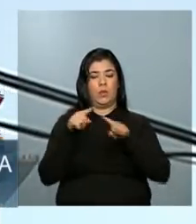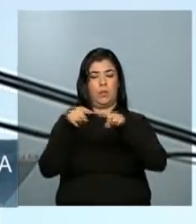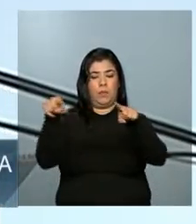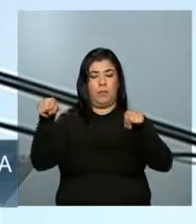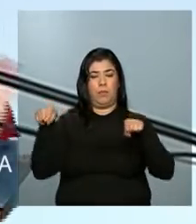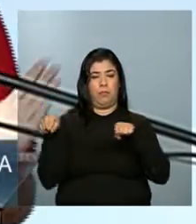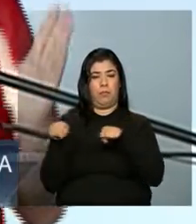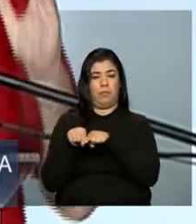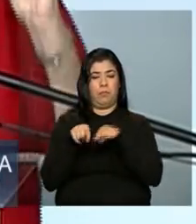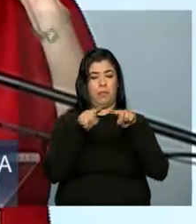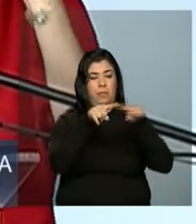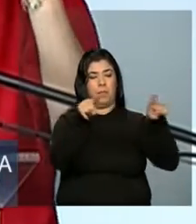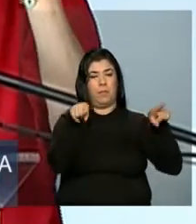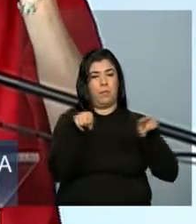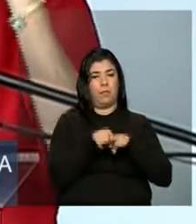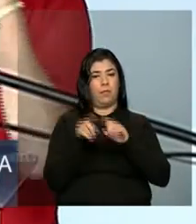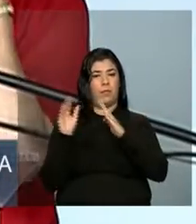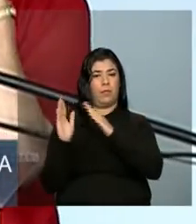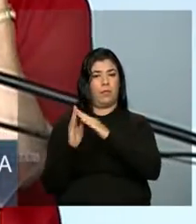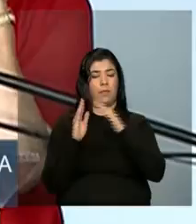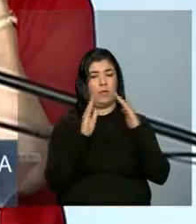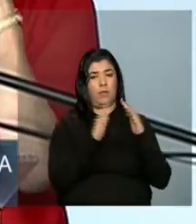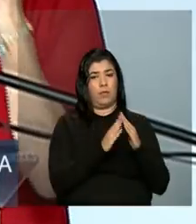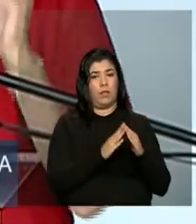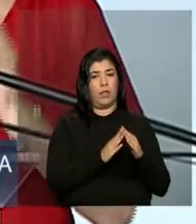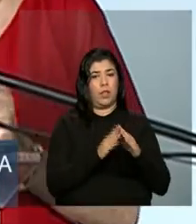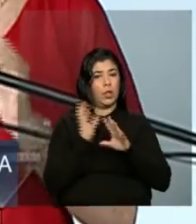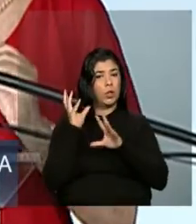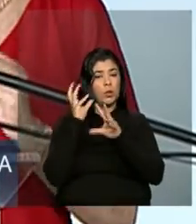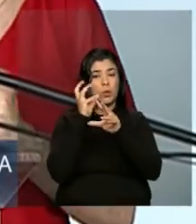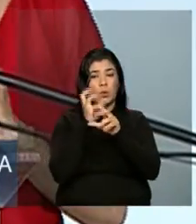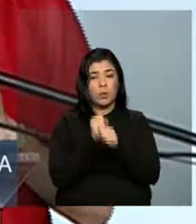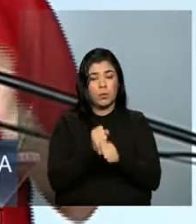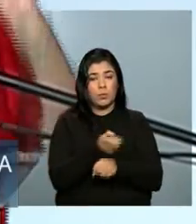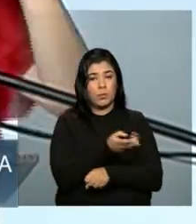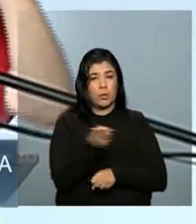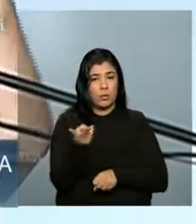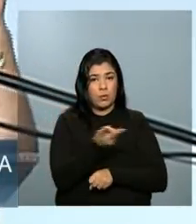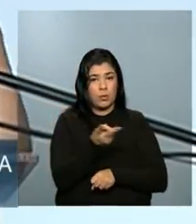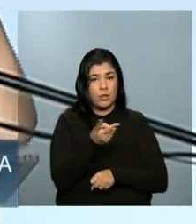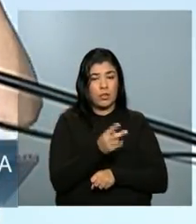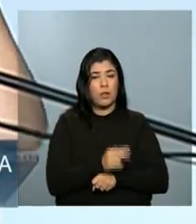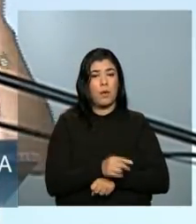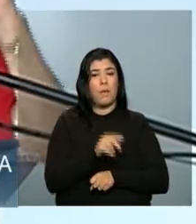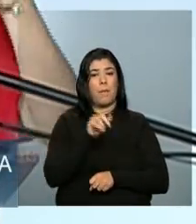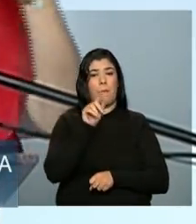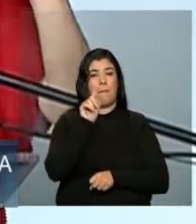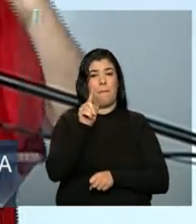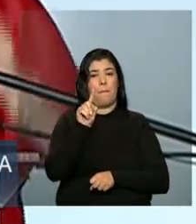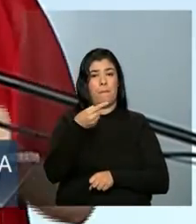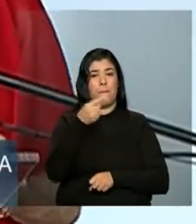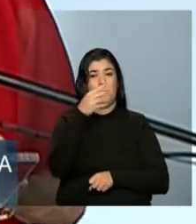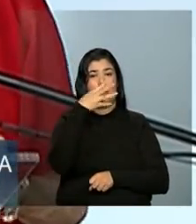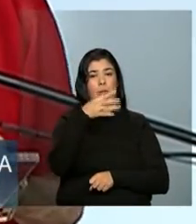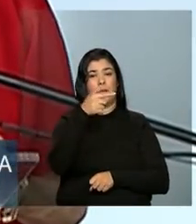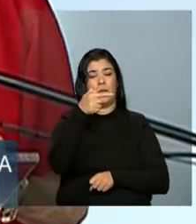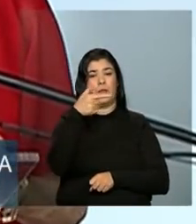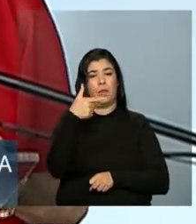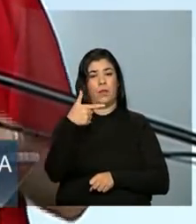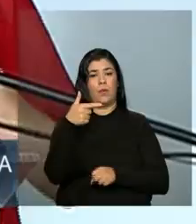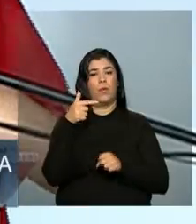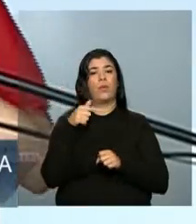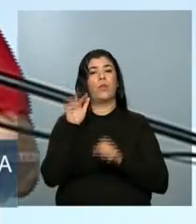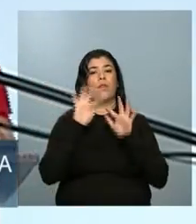1.472 famílias araguarinas vão ter a sua residência.